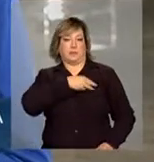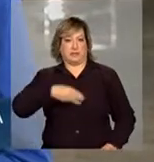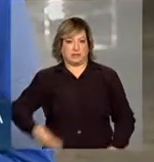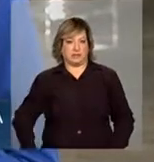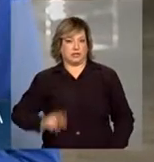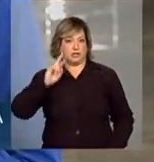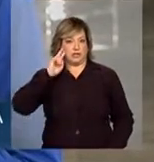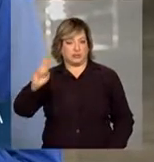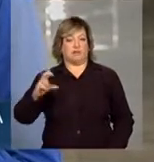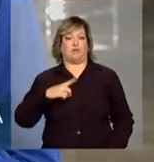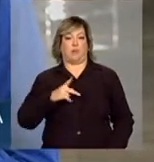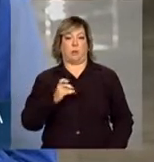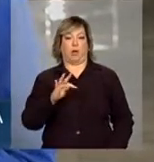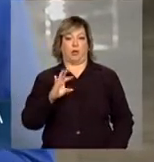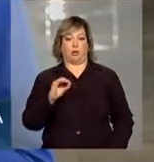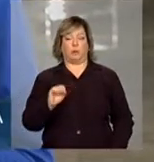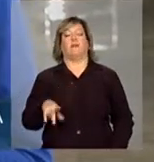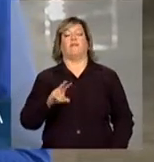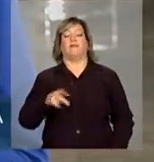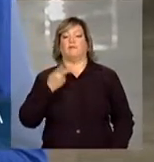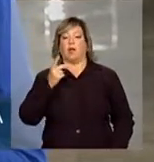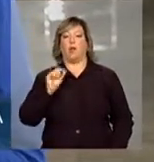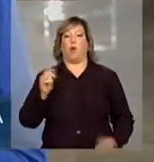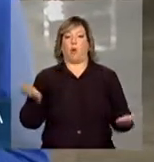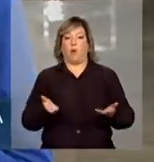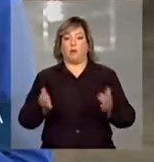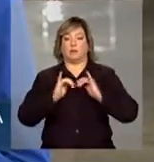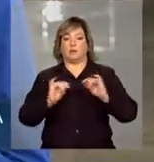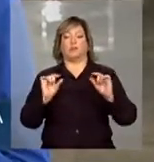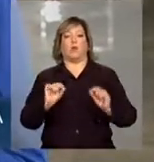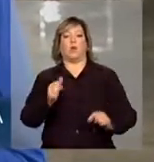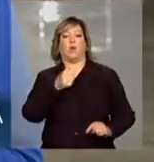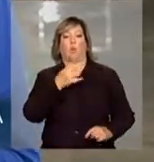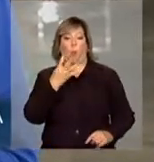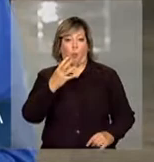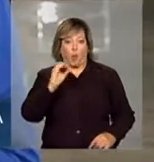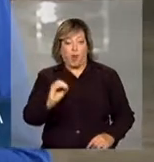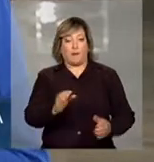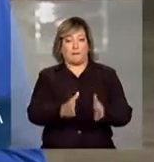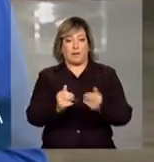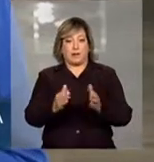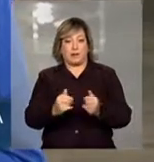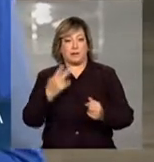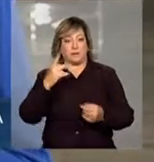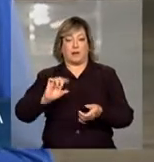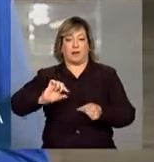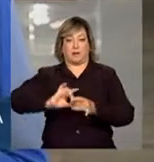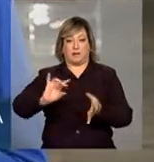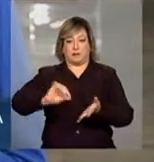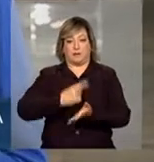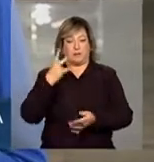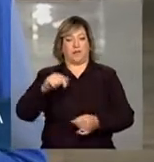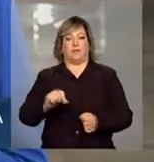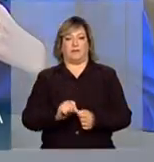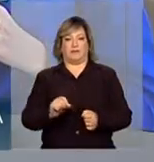Cristino, disse que hoje seriam anunciados 40 pedidos de autorização para a operação. Malu.